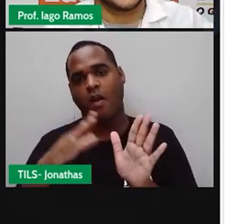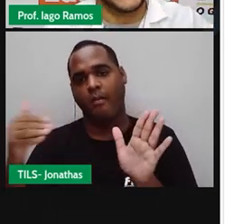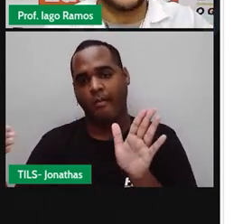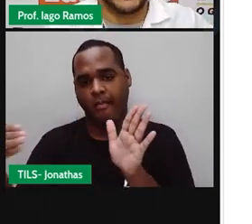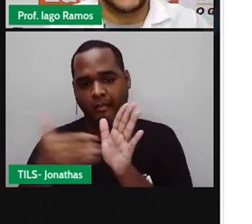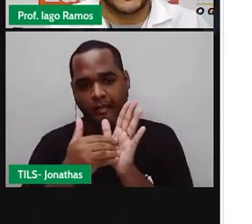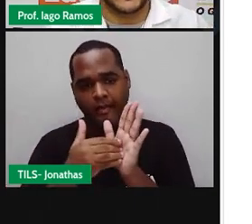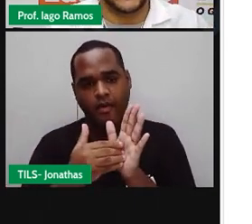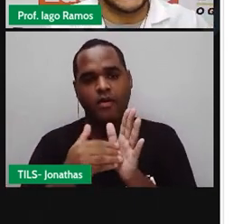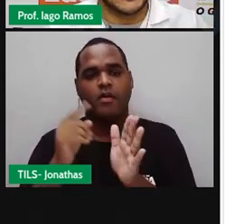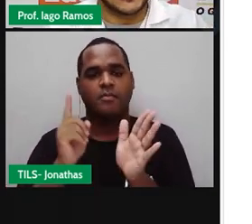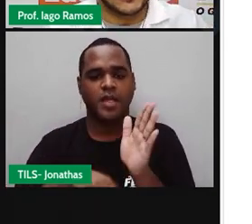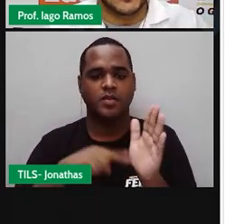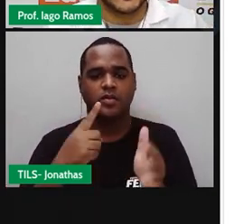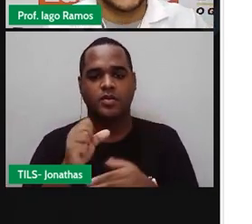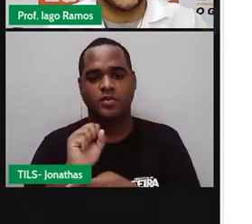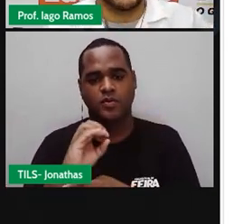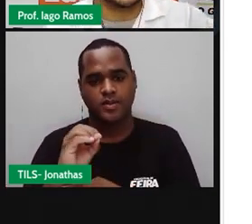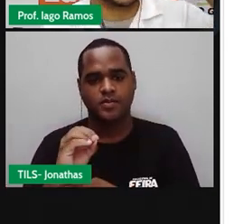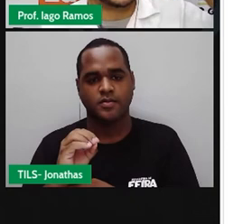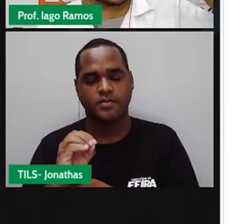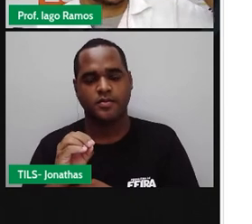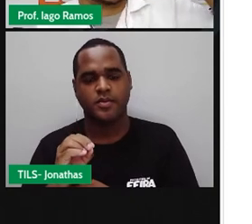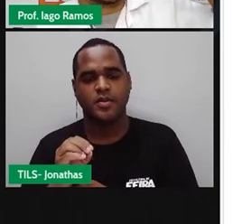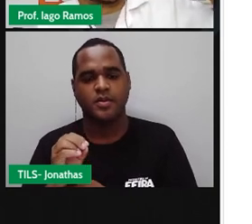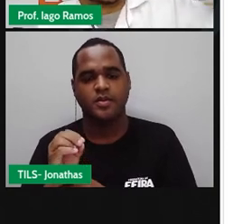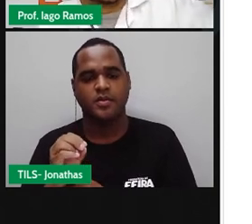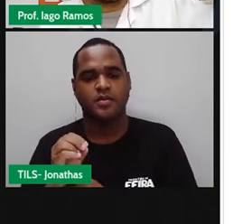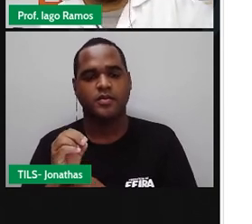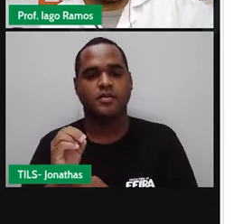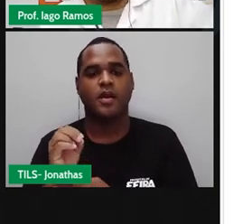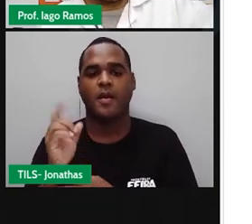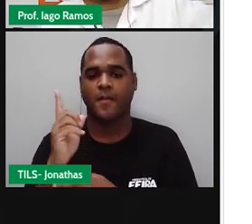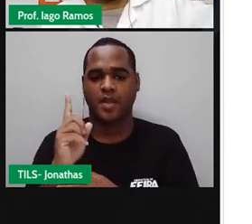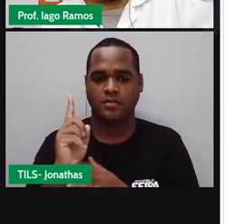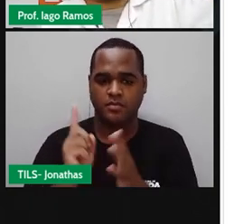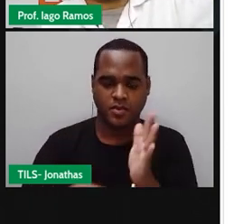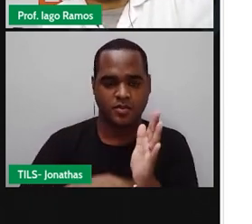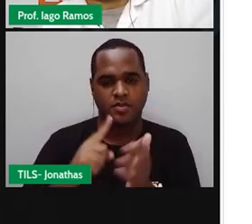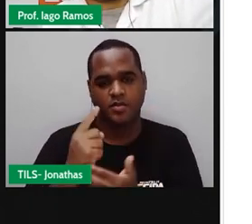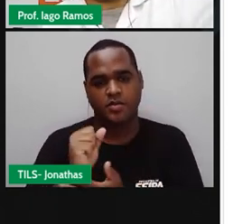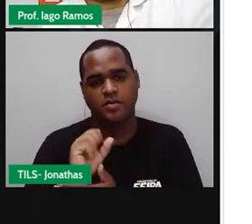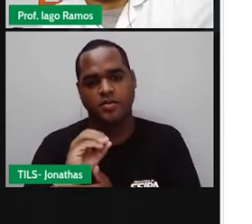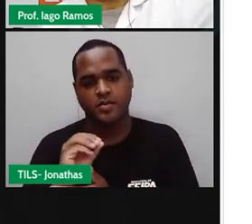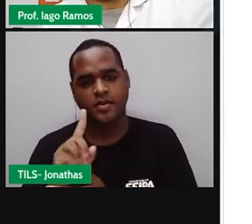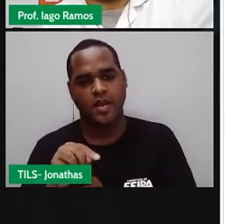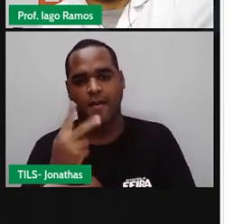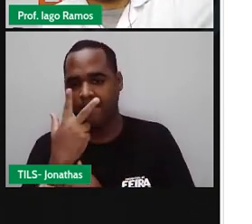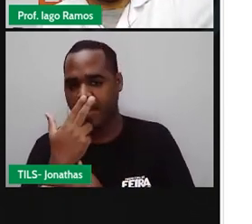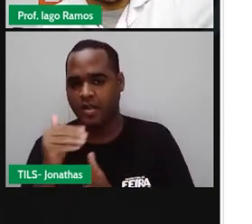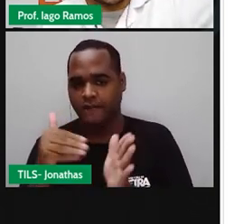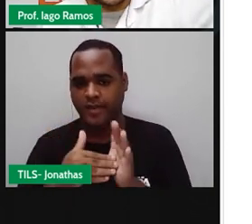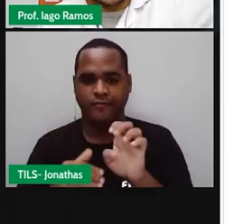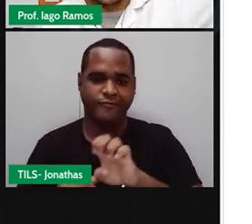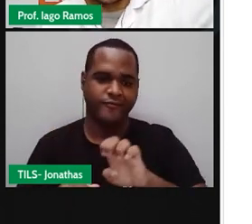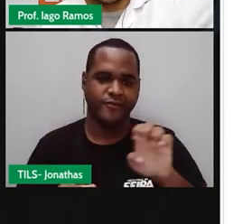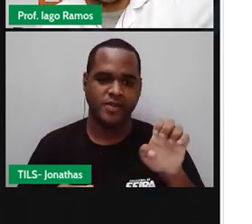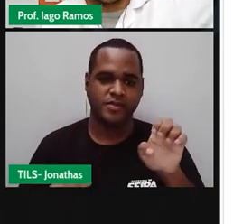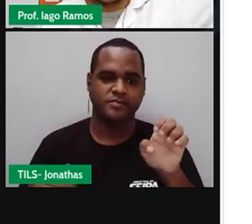a gente chegar em menos 180. Então, menos 180 está mais lá para o final, à esquerda.